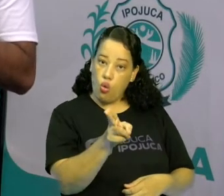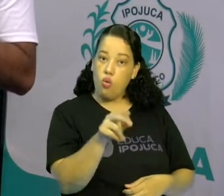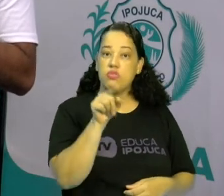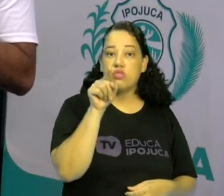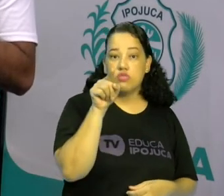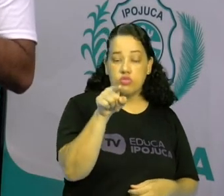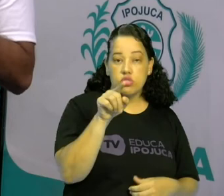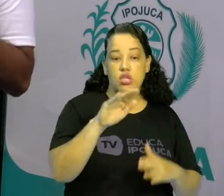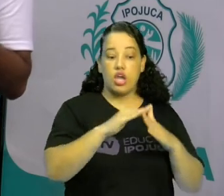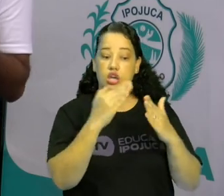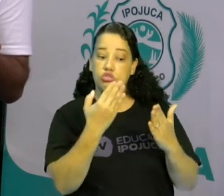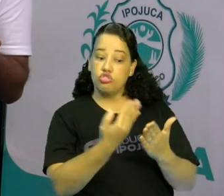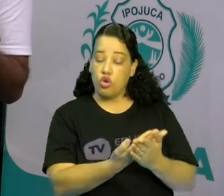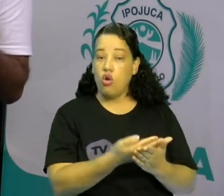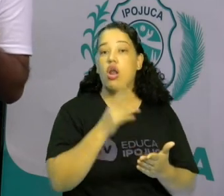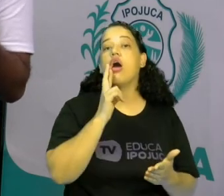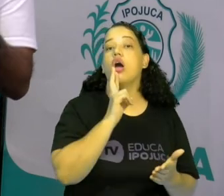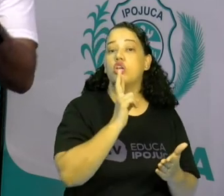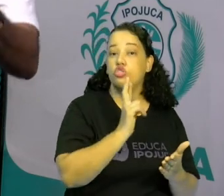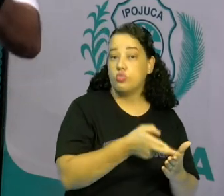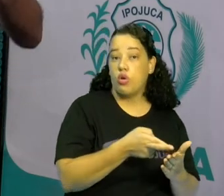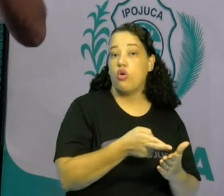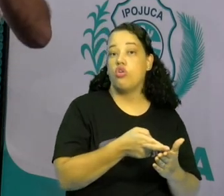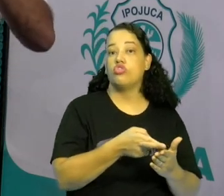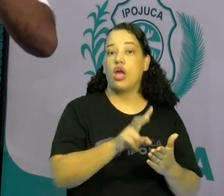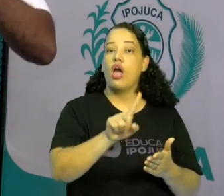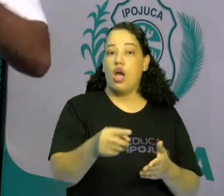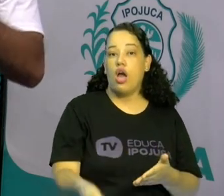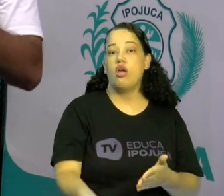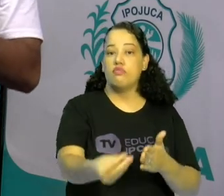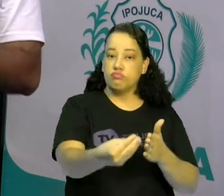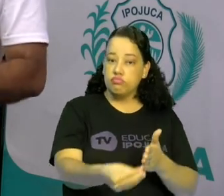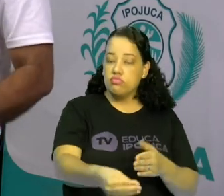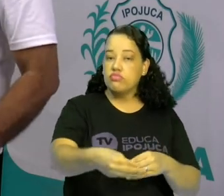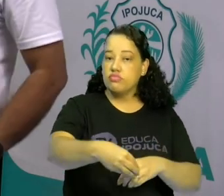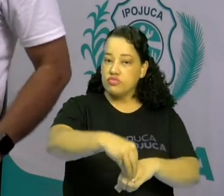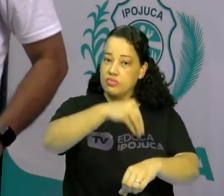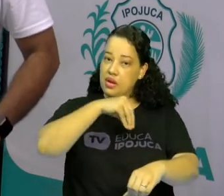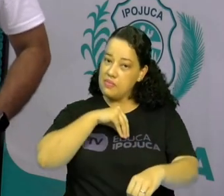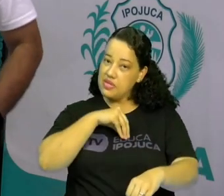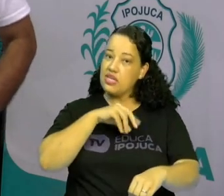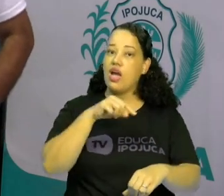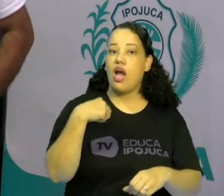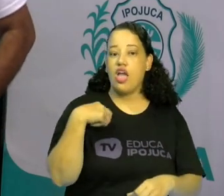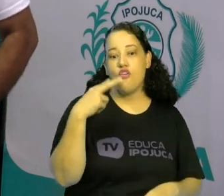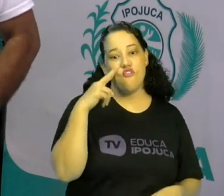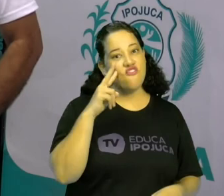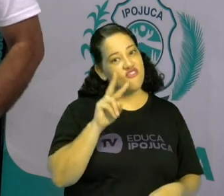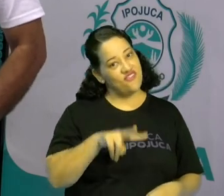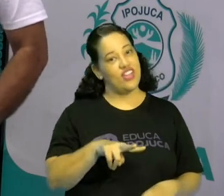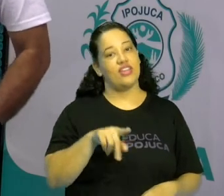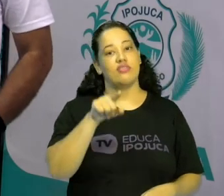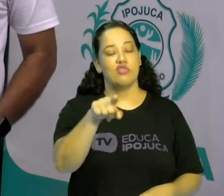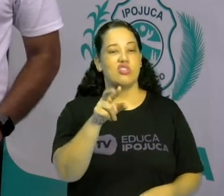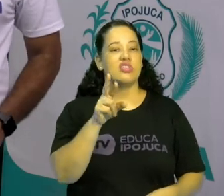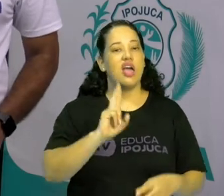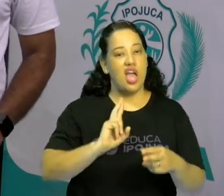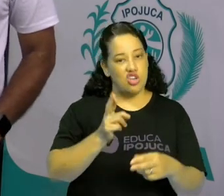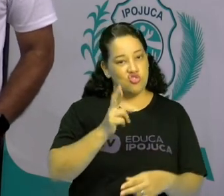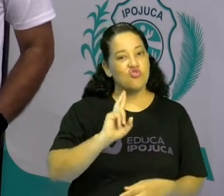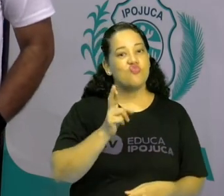o nome da sua escola, respondeu, vai vir automaticamente para mim e eu tenho aí acesso de que você está